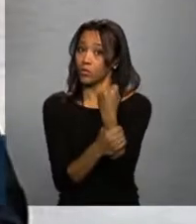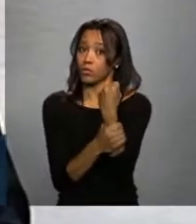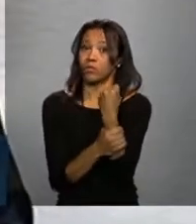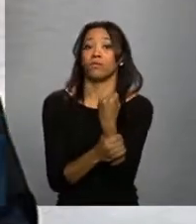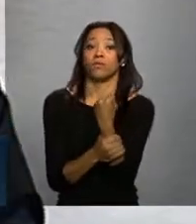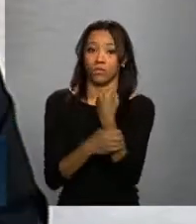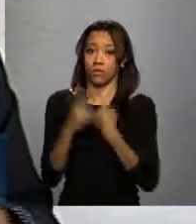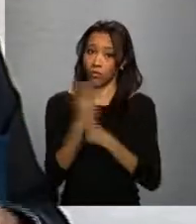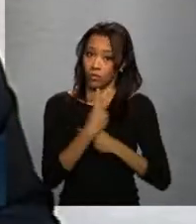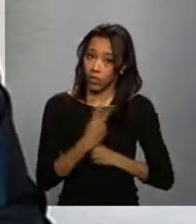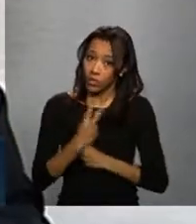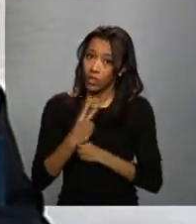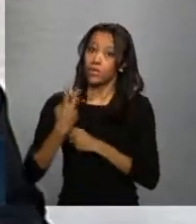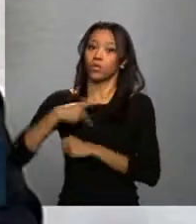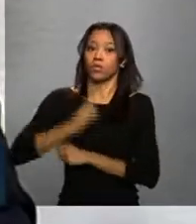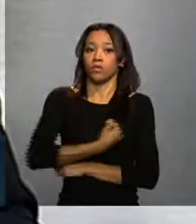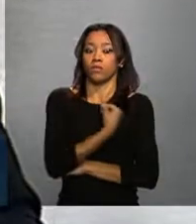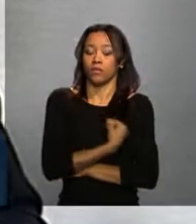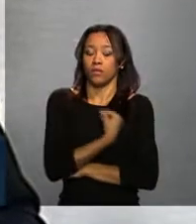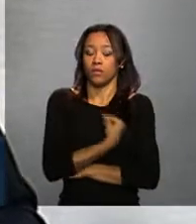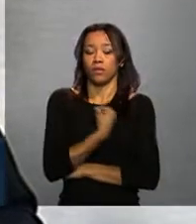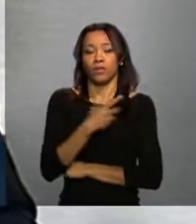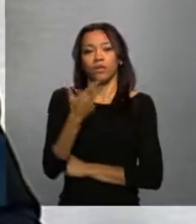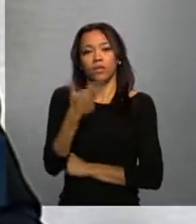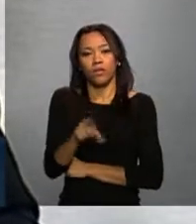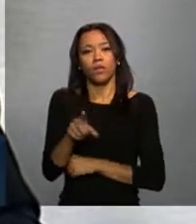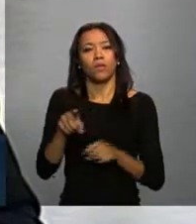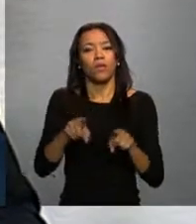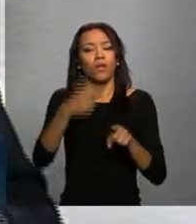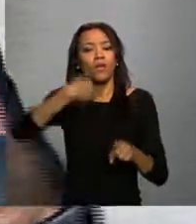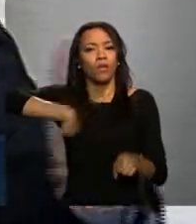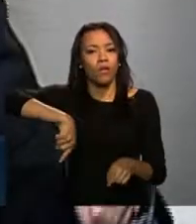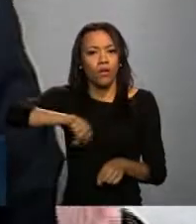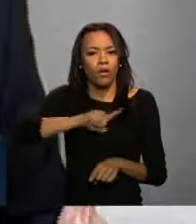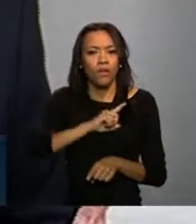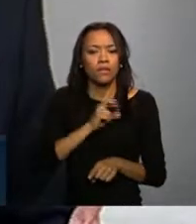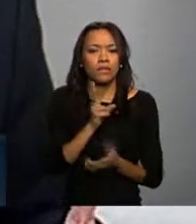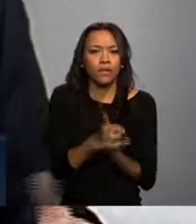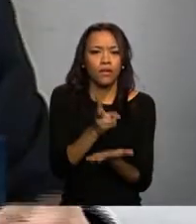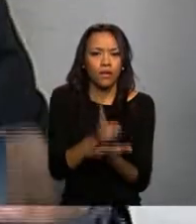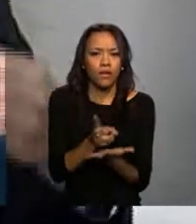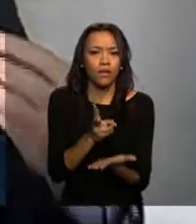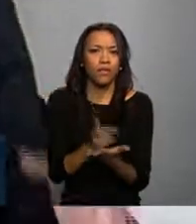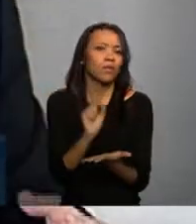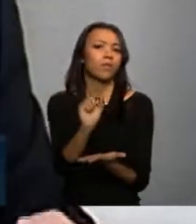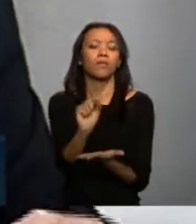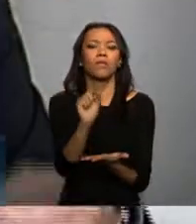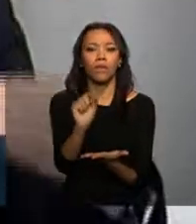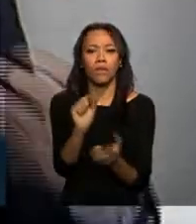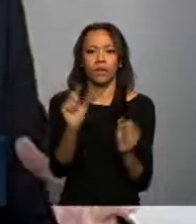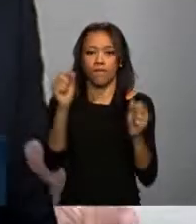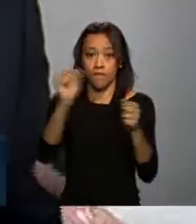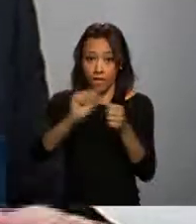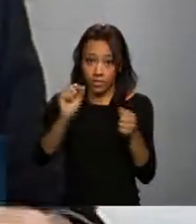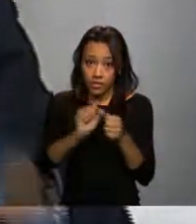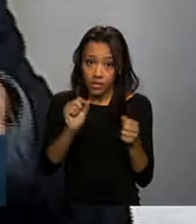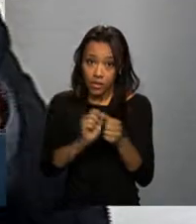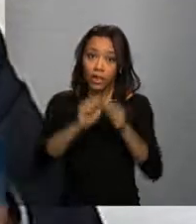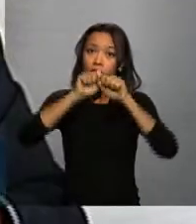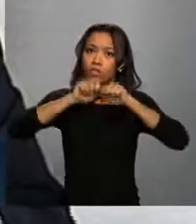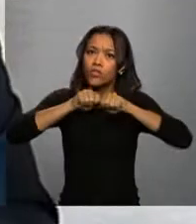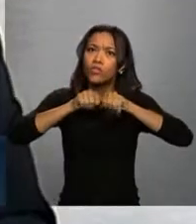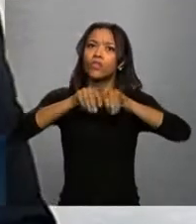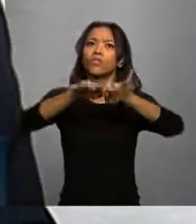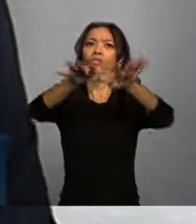isso que a gente foi tentar diminuir cada vez mais a janela imunológica e conseguiu conceber, produzir, nacionalizar,